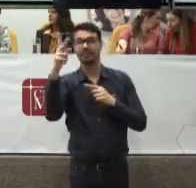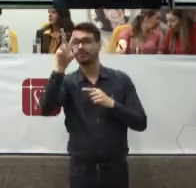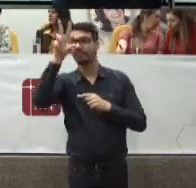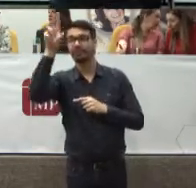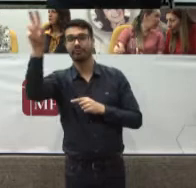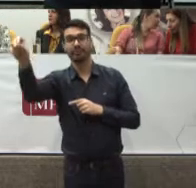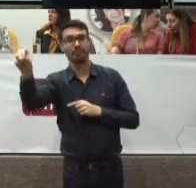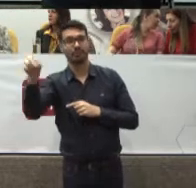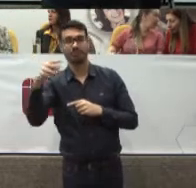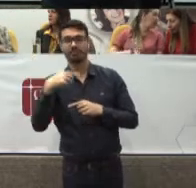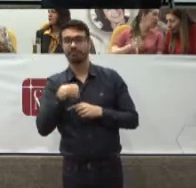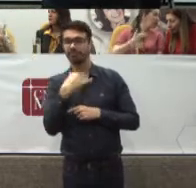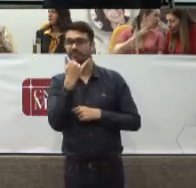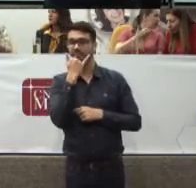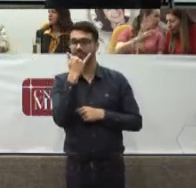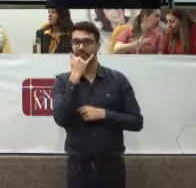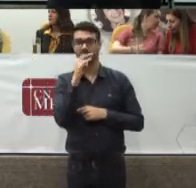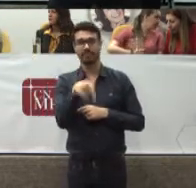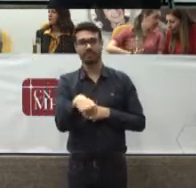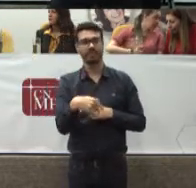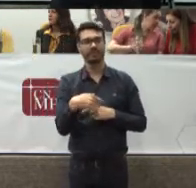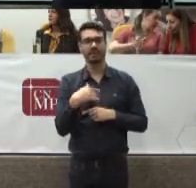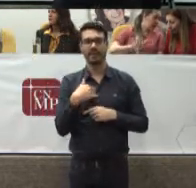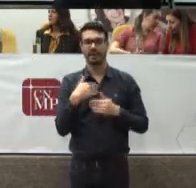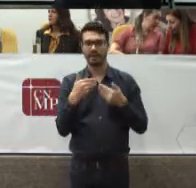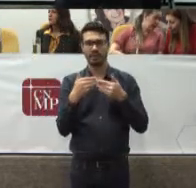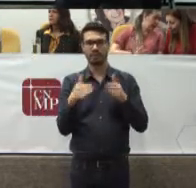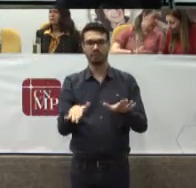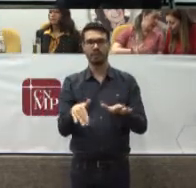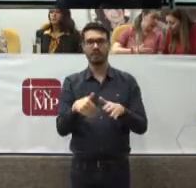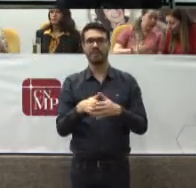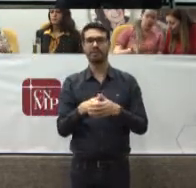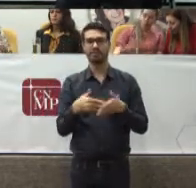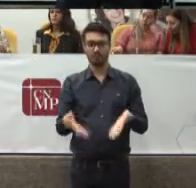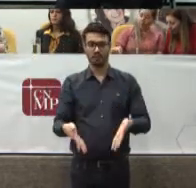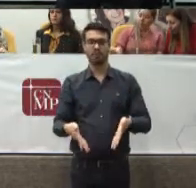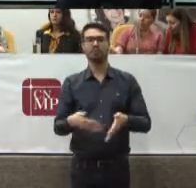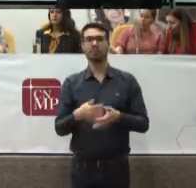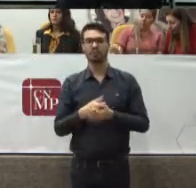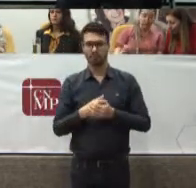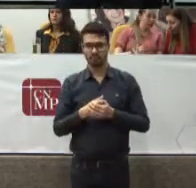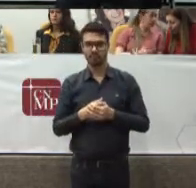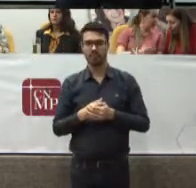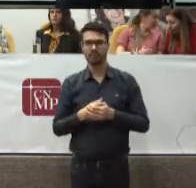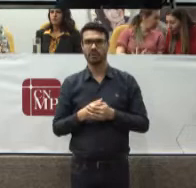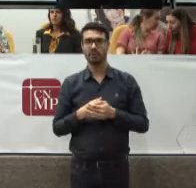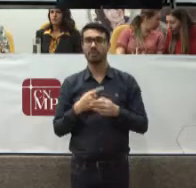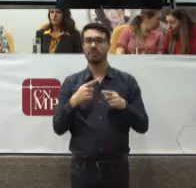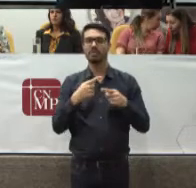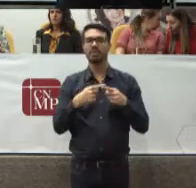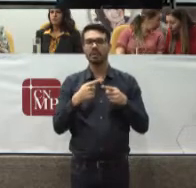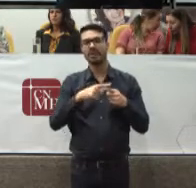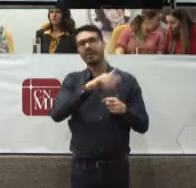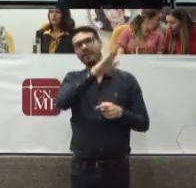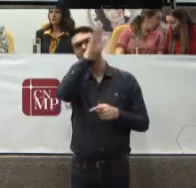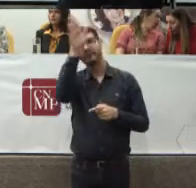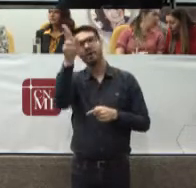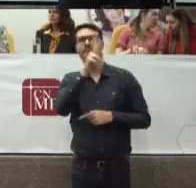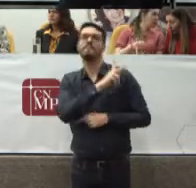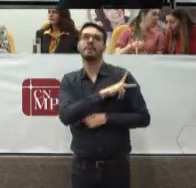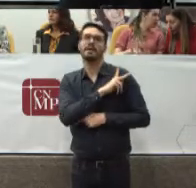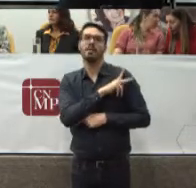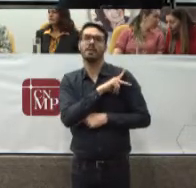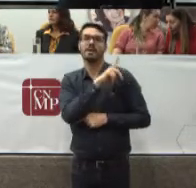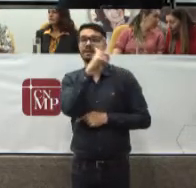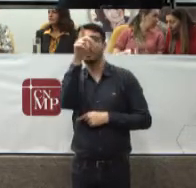Eu faço Essa fala No início Exatamente Para atender Essa